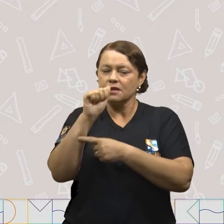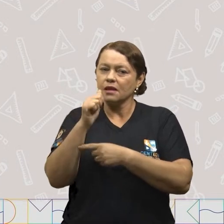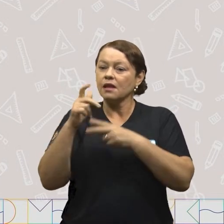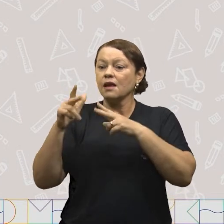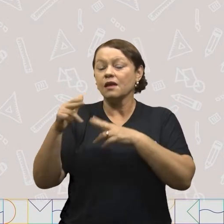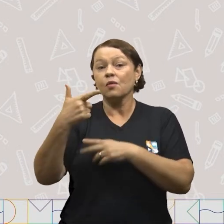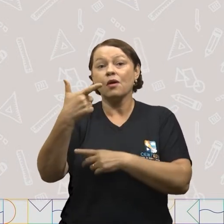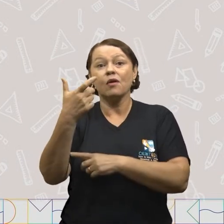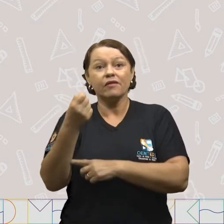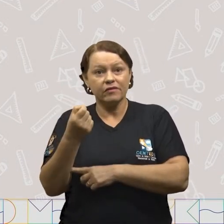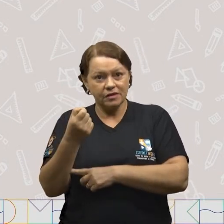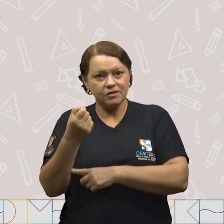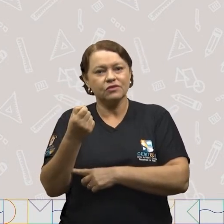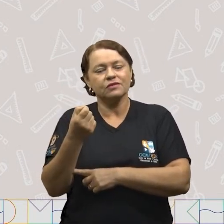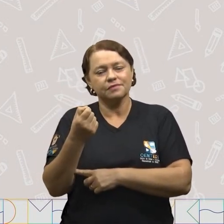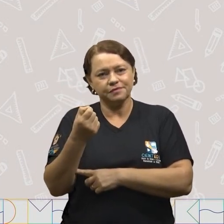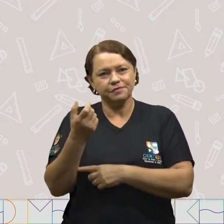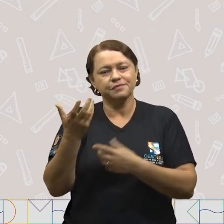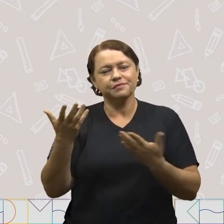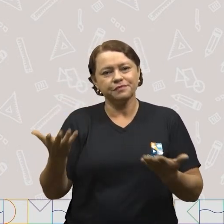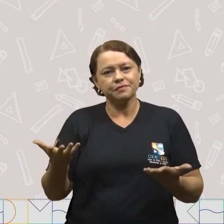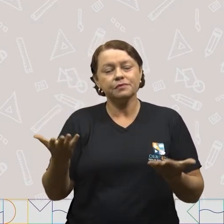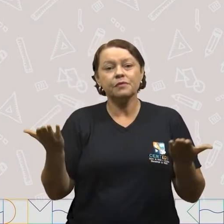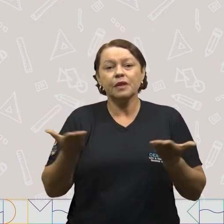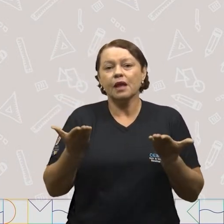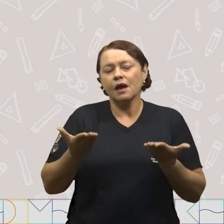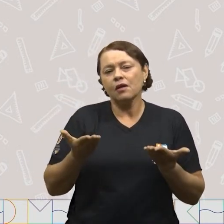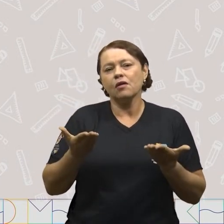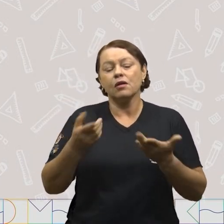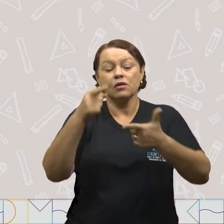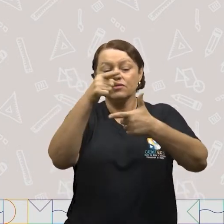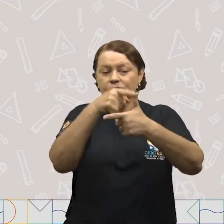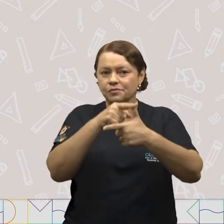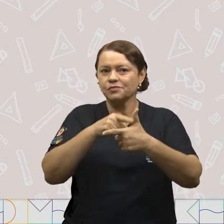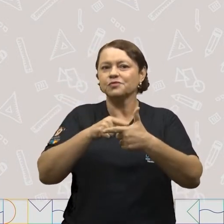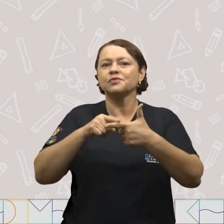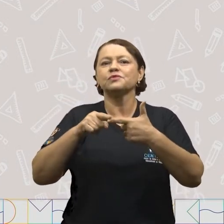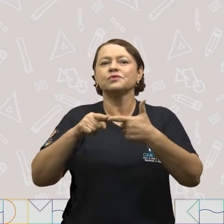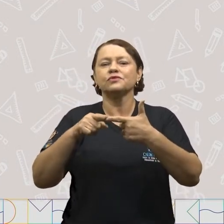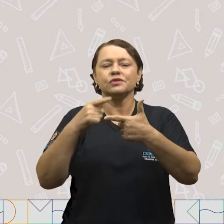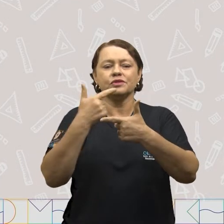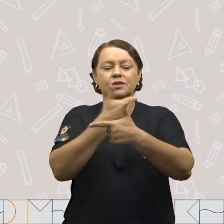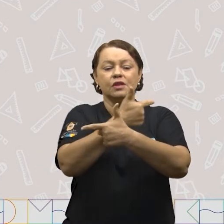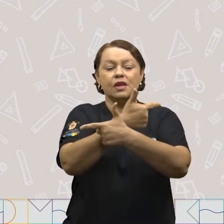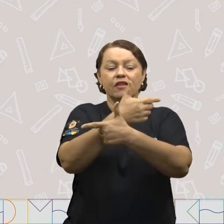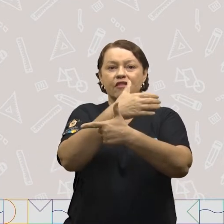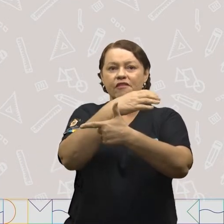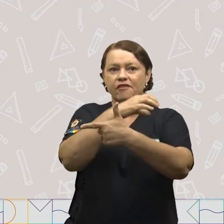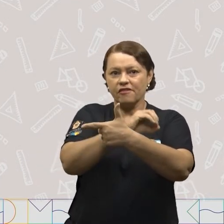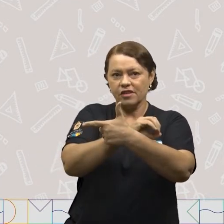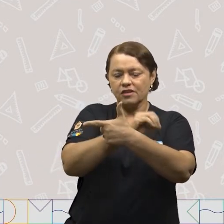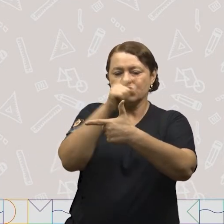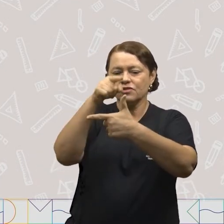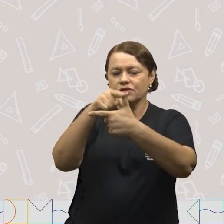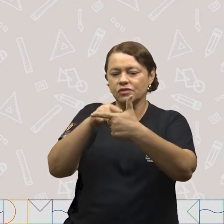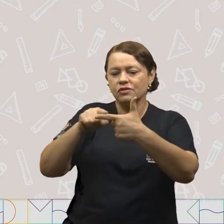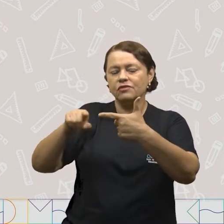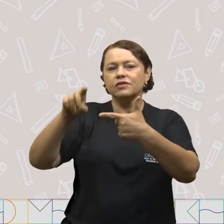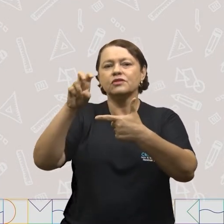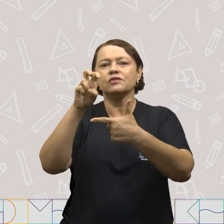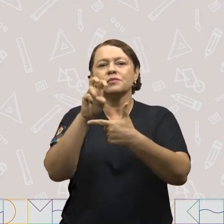vinte unidades. Muito bem. E agora, nós vamos dividir. Vinte dividido para